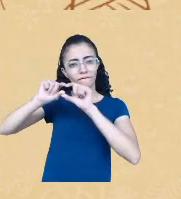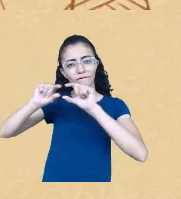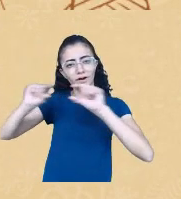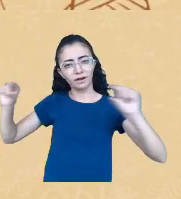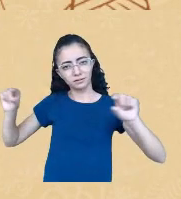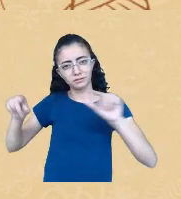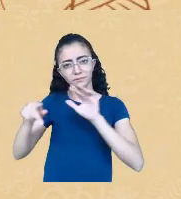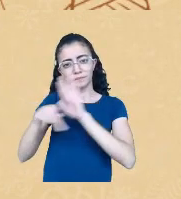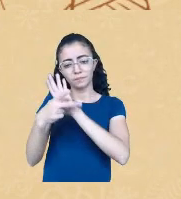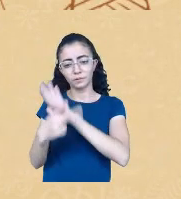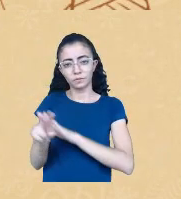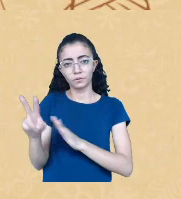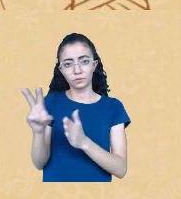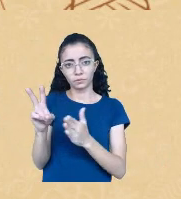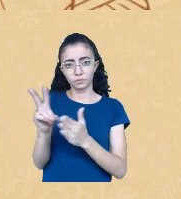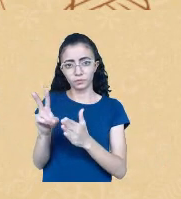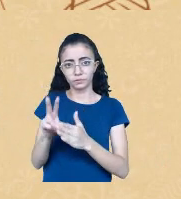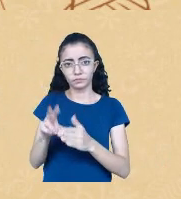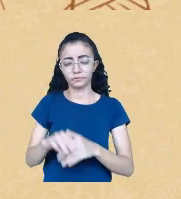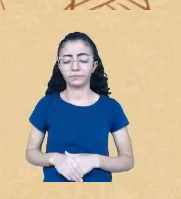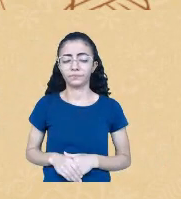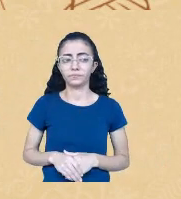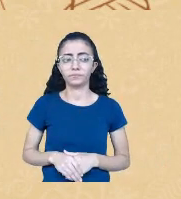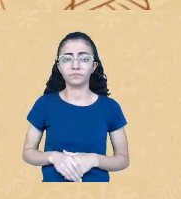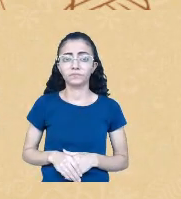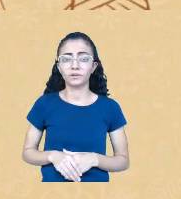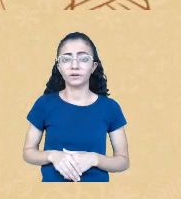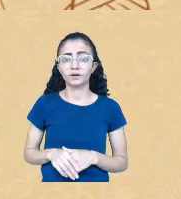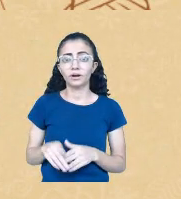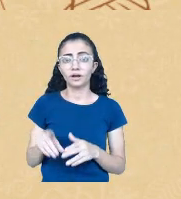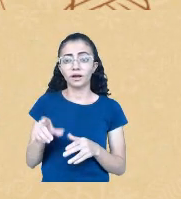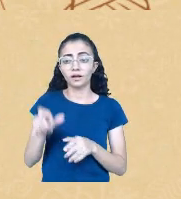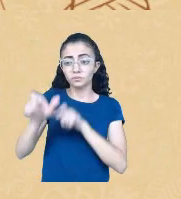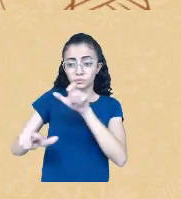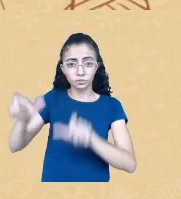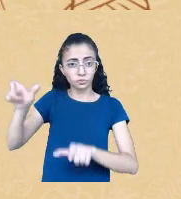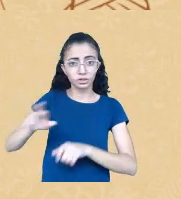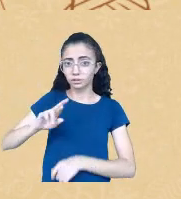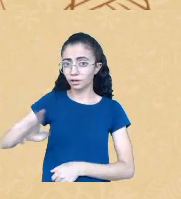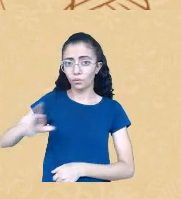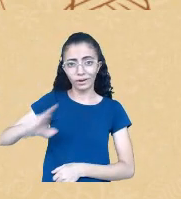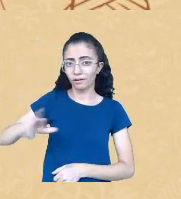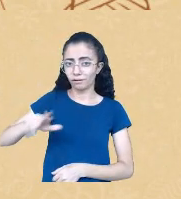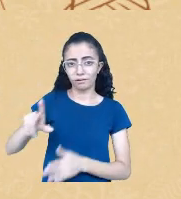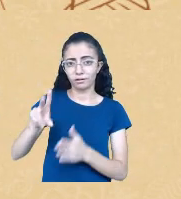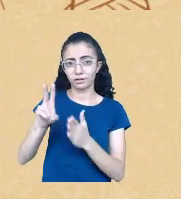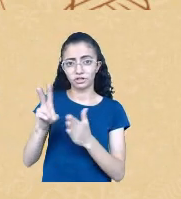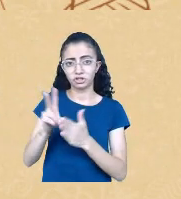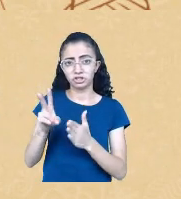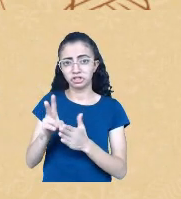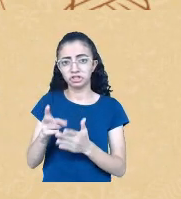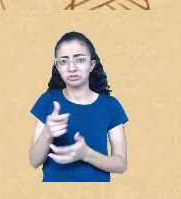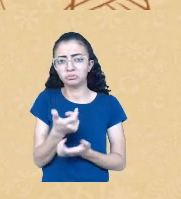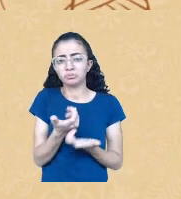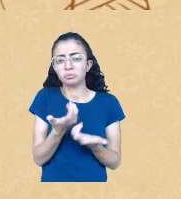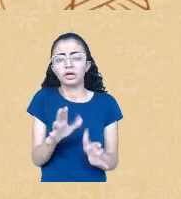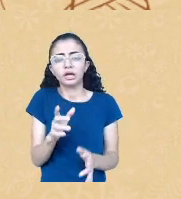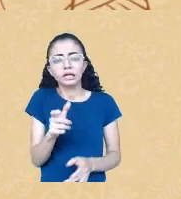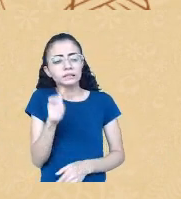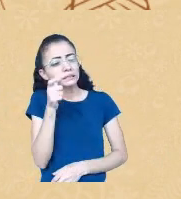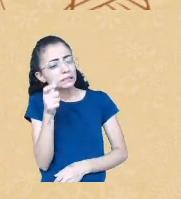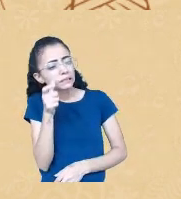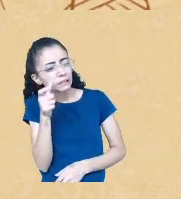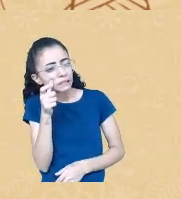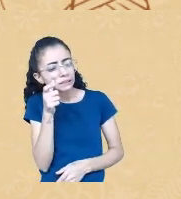os não indígenas não têm tido muito interesse em nos ouvir falar sobre colonização, né? E isso é presente, inclusive,